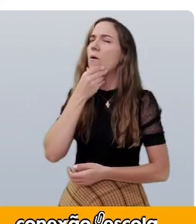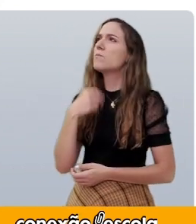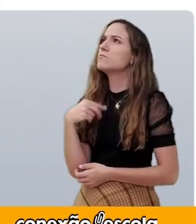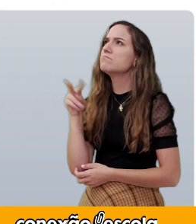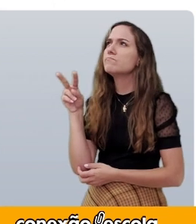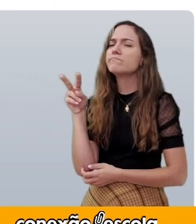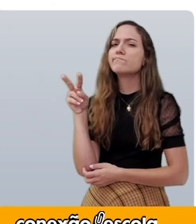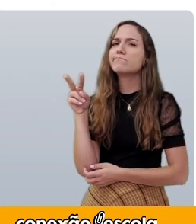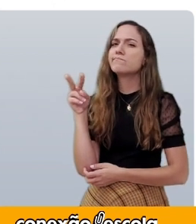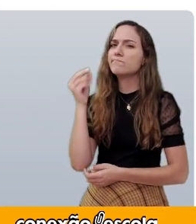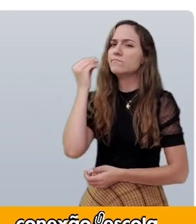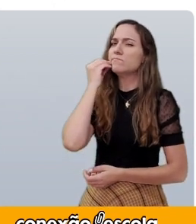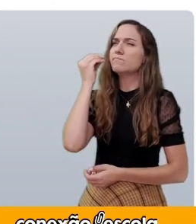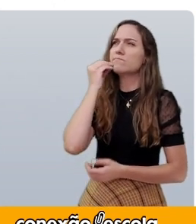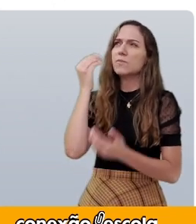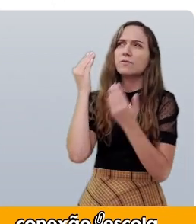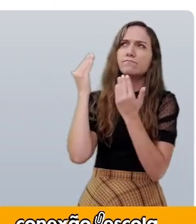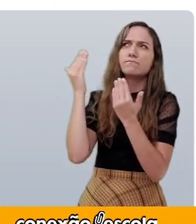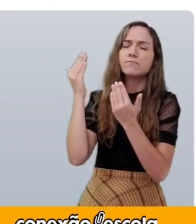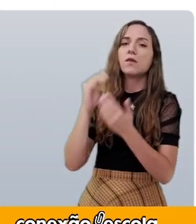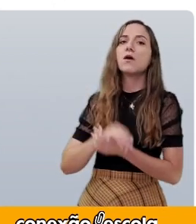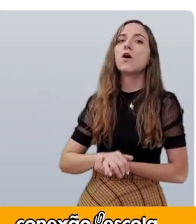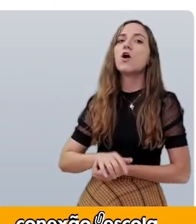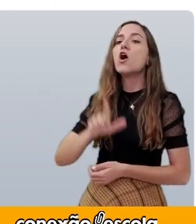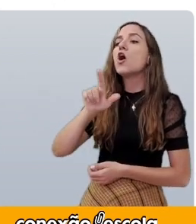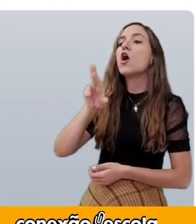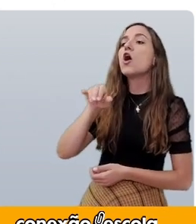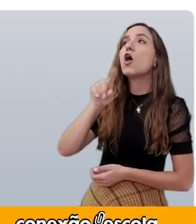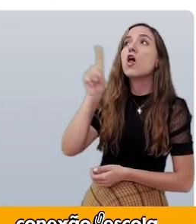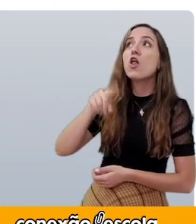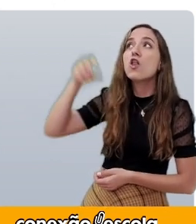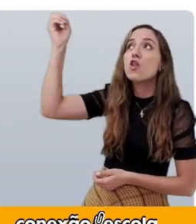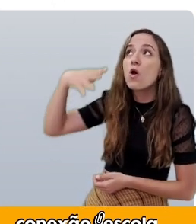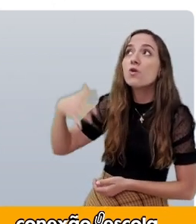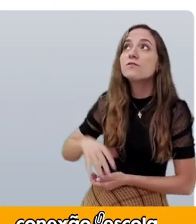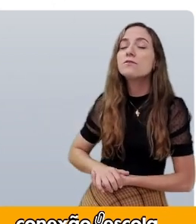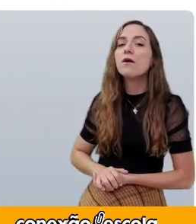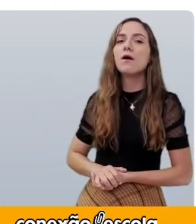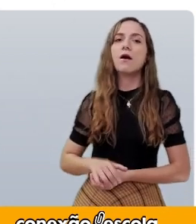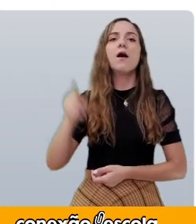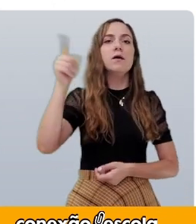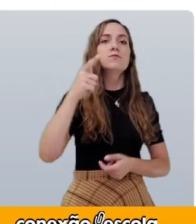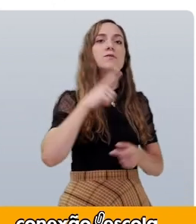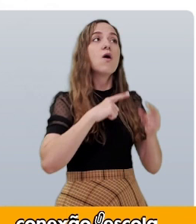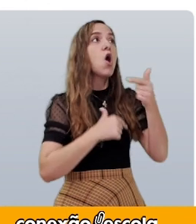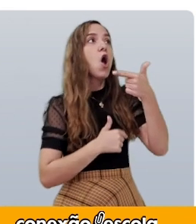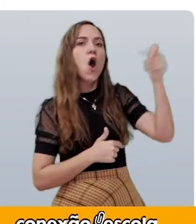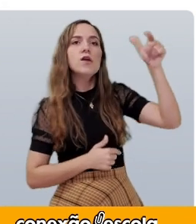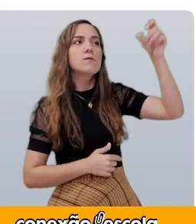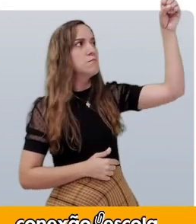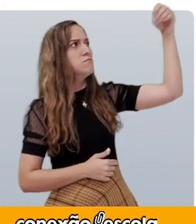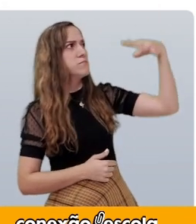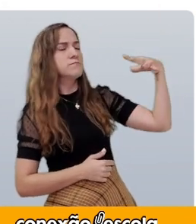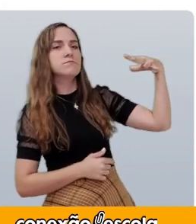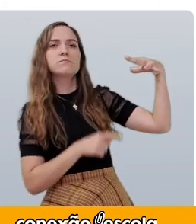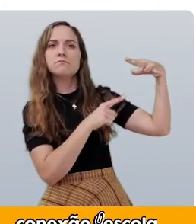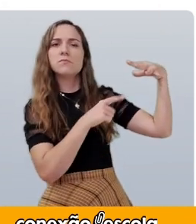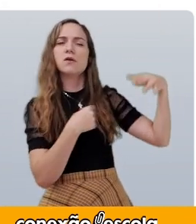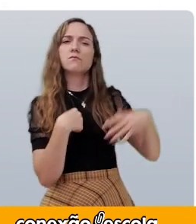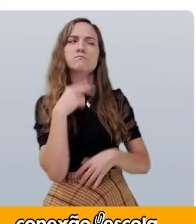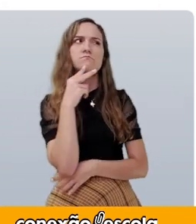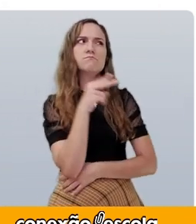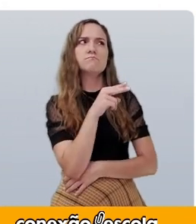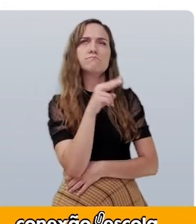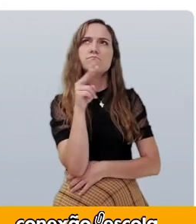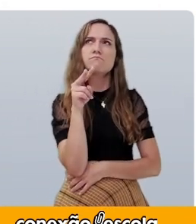Luiz para testar? Luz. Acendeu outra lâmpada, muito velha. Aí, o